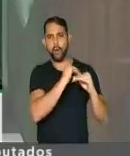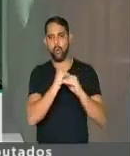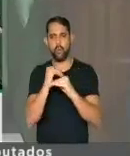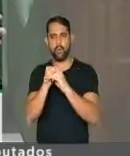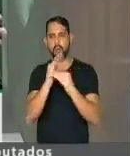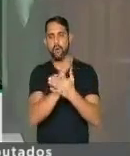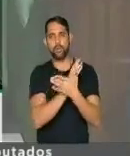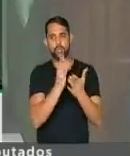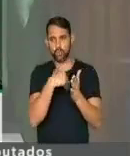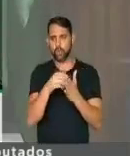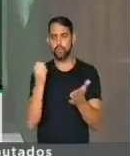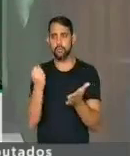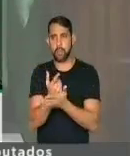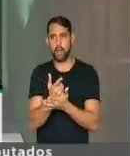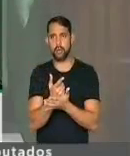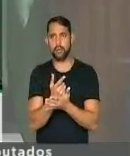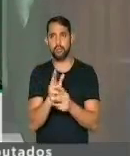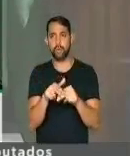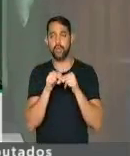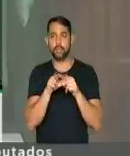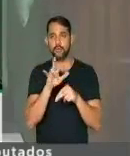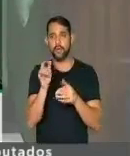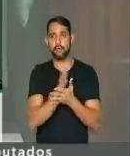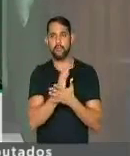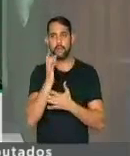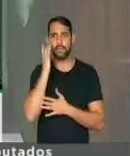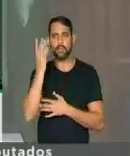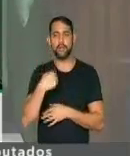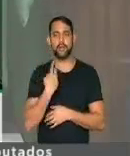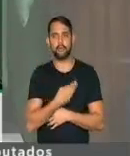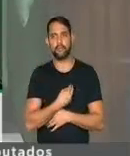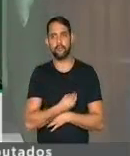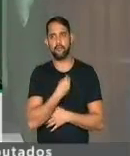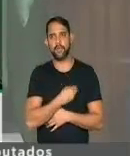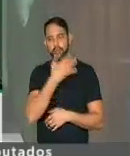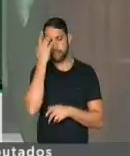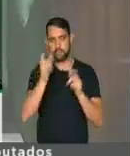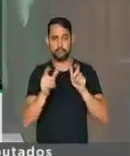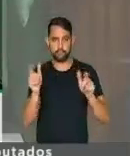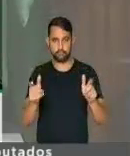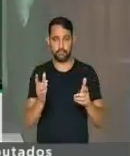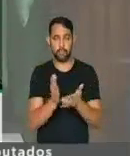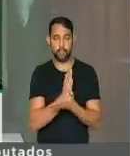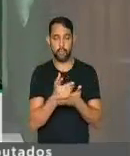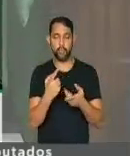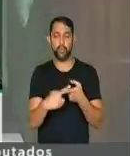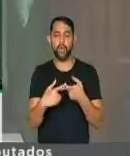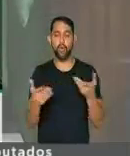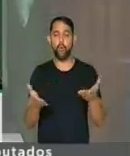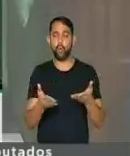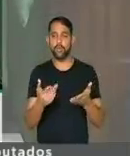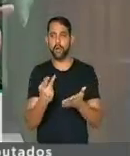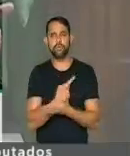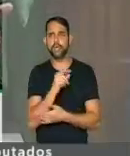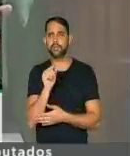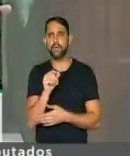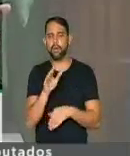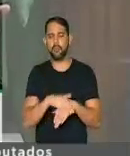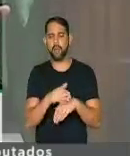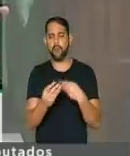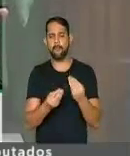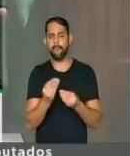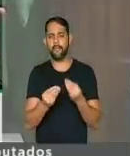todos paguem. Isso vai facilitar a vida das pessoas. Porque hoje, o que acontece? A maior